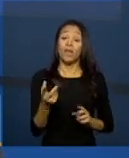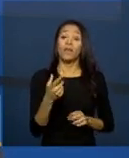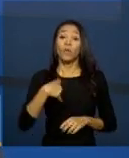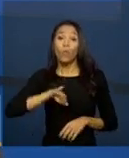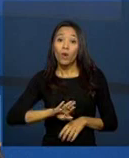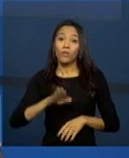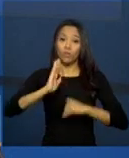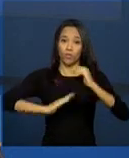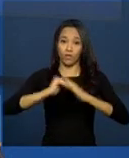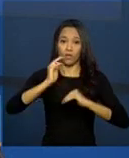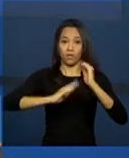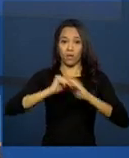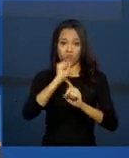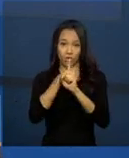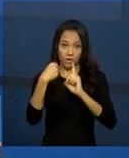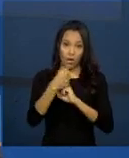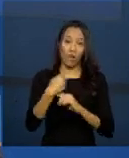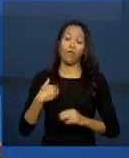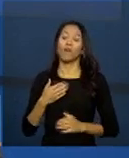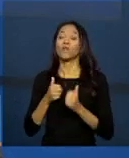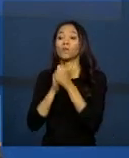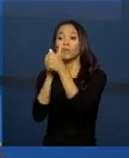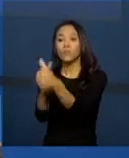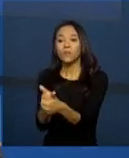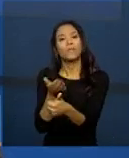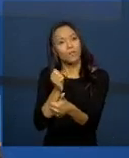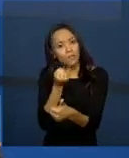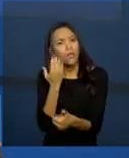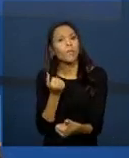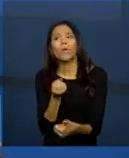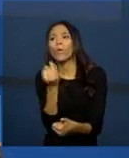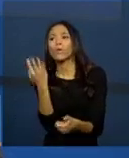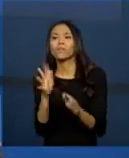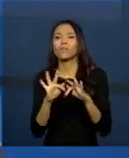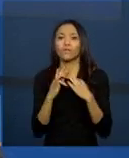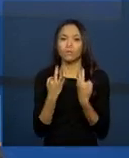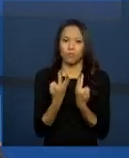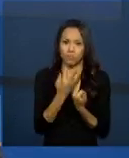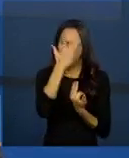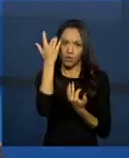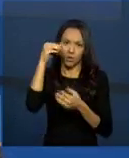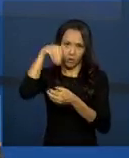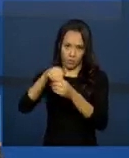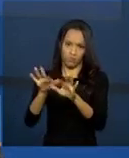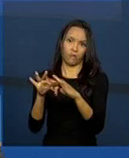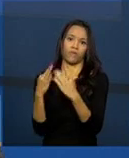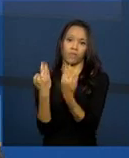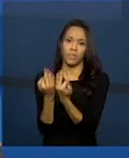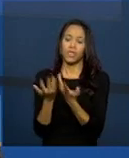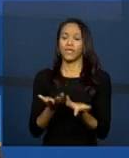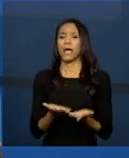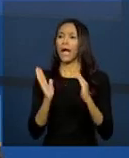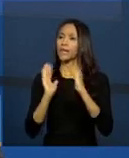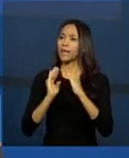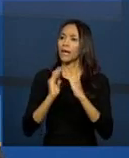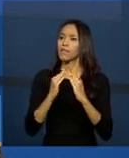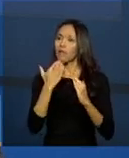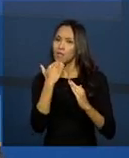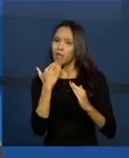família, é claro que ele tem que saber a composição dessa família, as características da moradia dessa família,